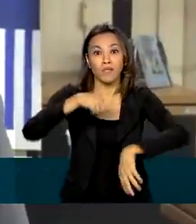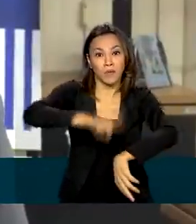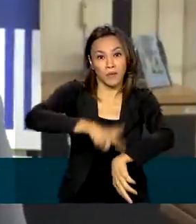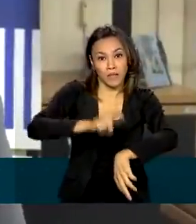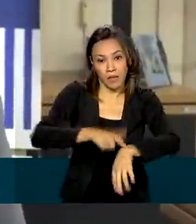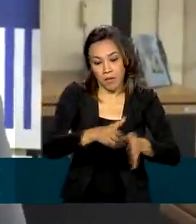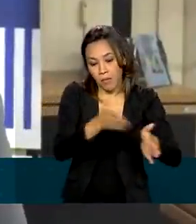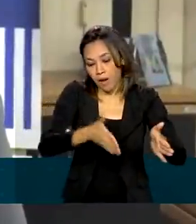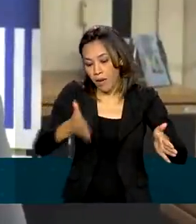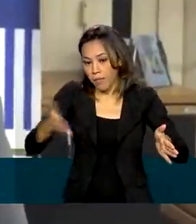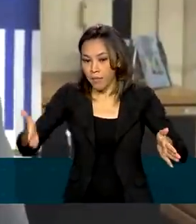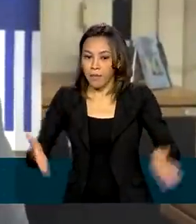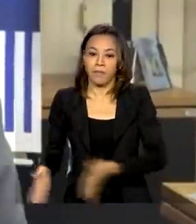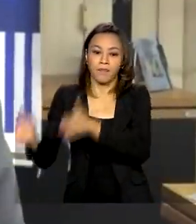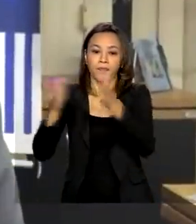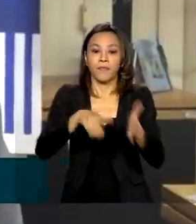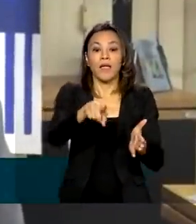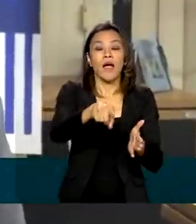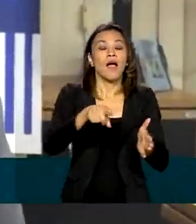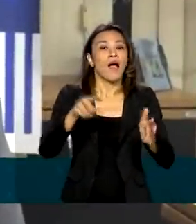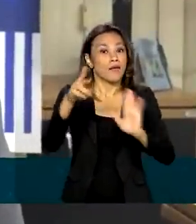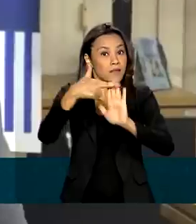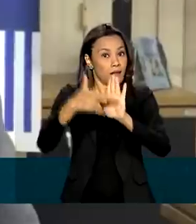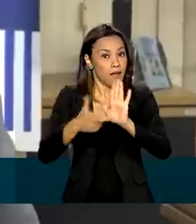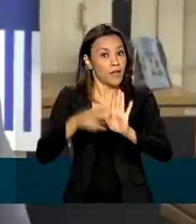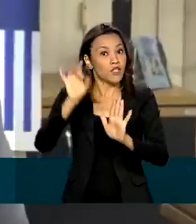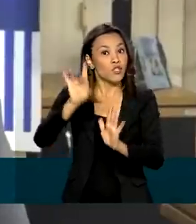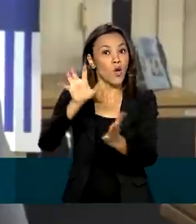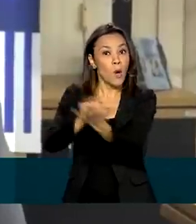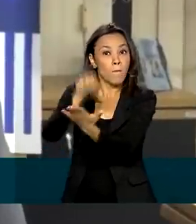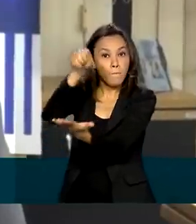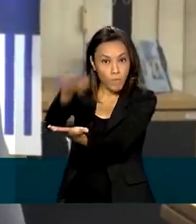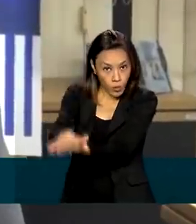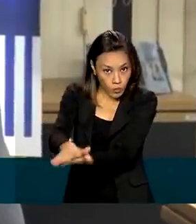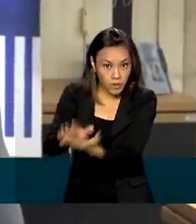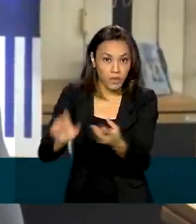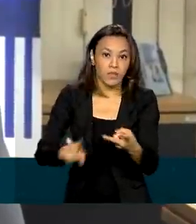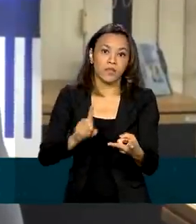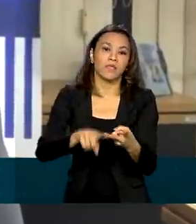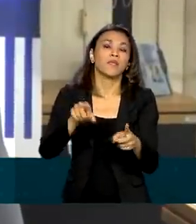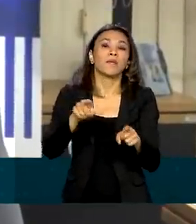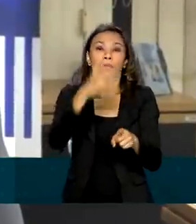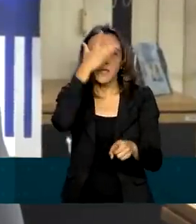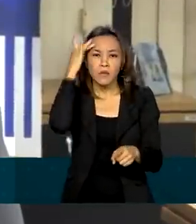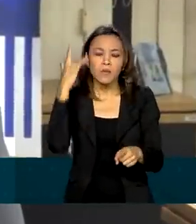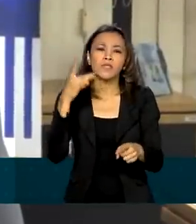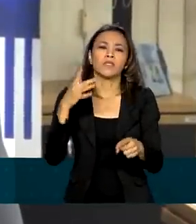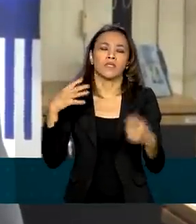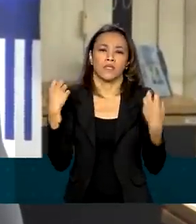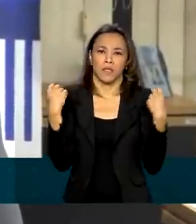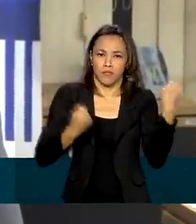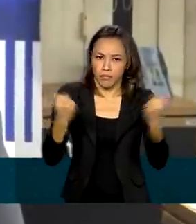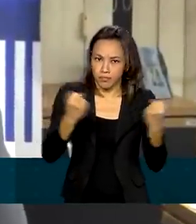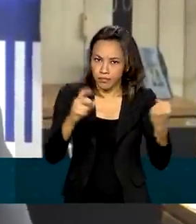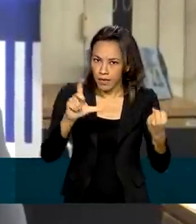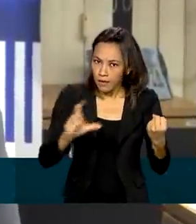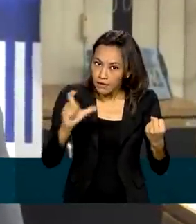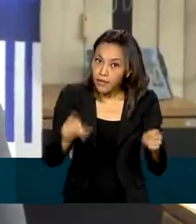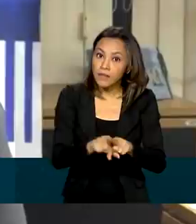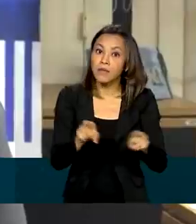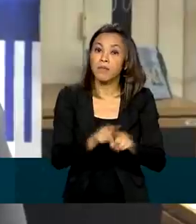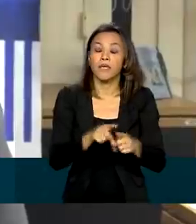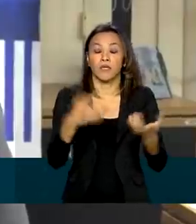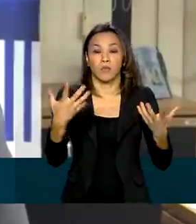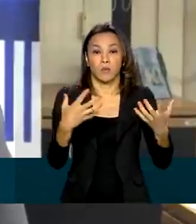regras valem apenas para as multas aplicadas para os condutores habilitados e os veículos registrados no estado do Amazonas.